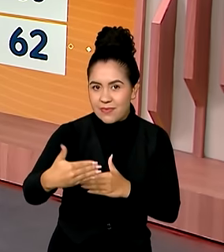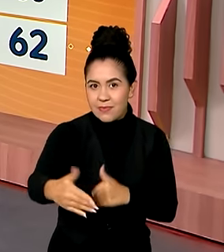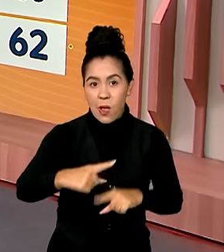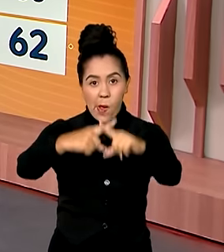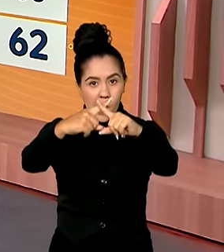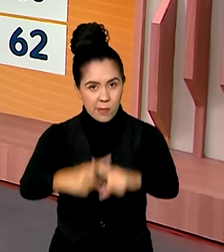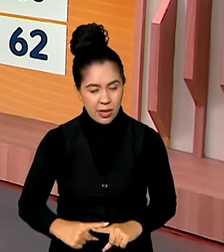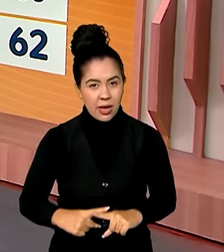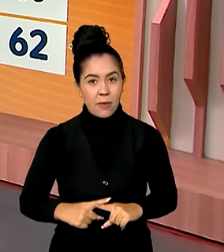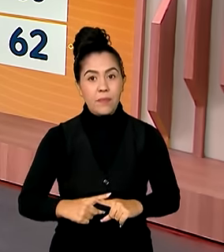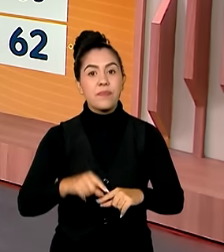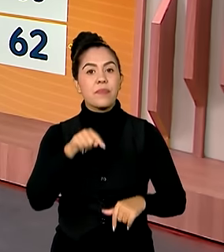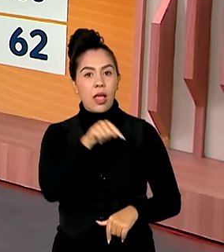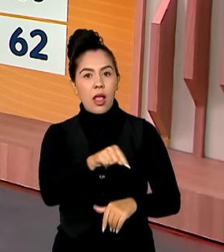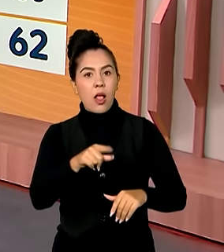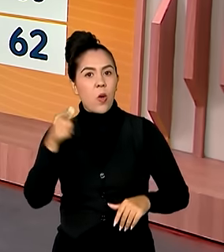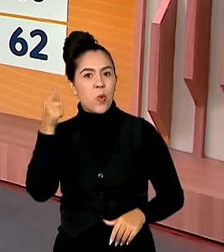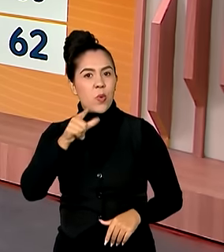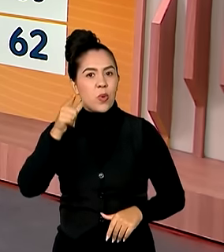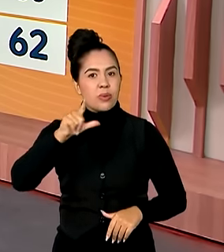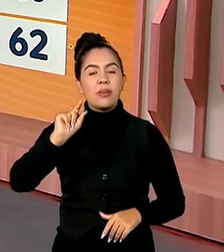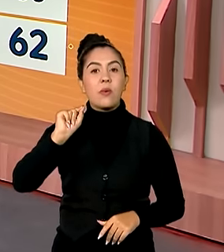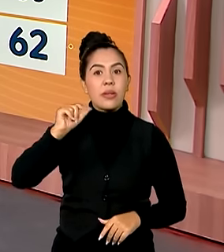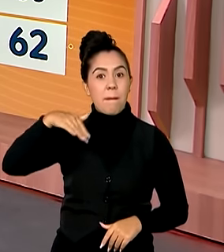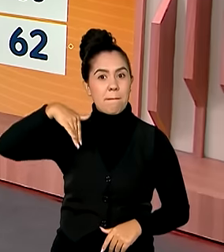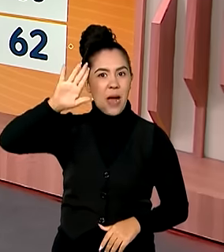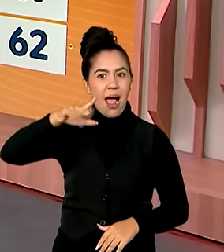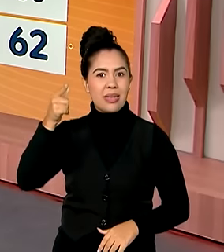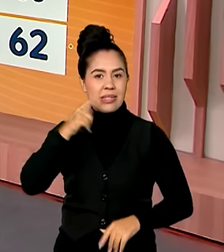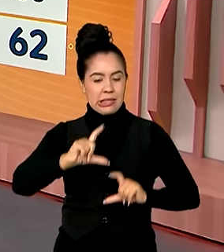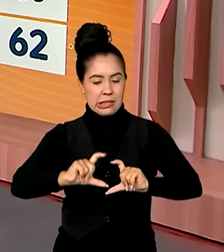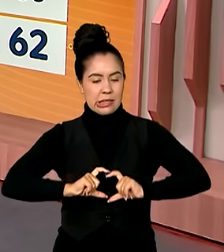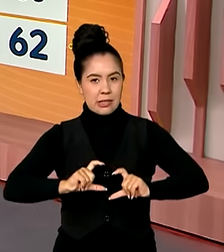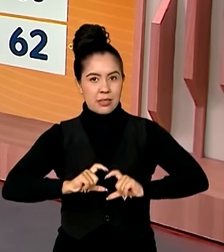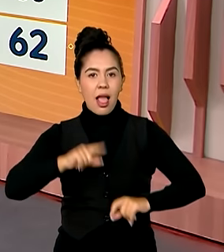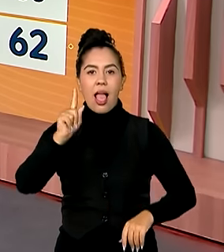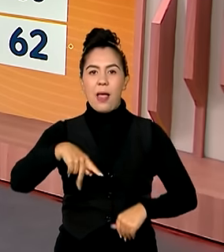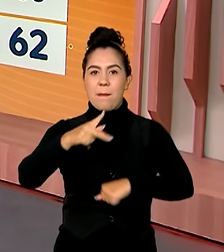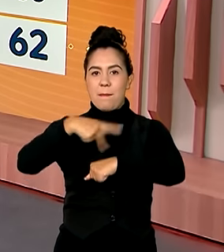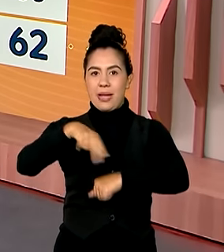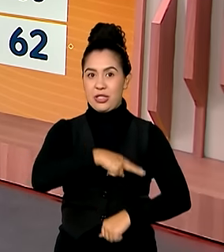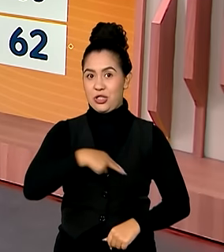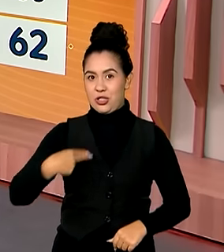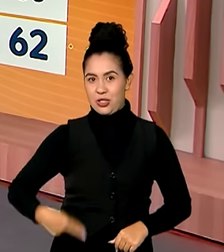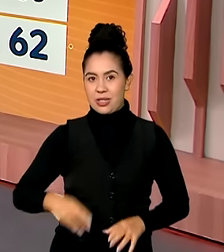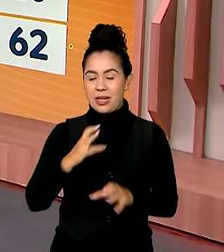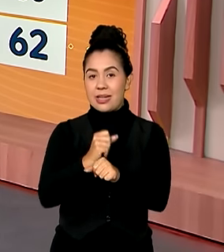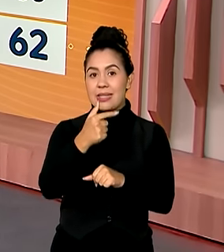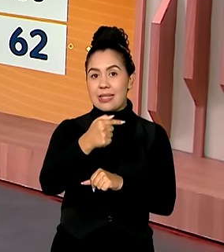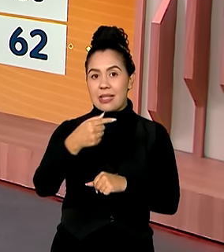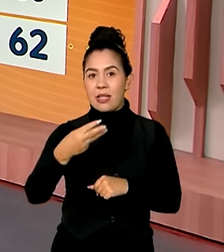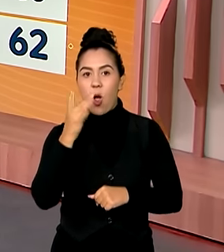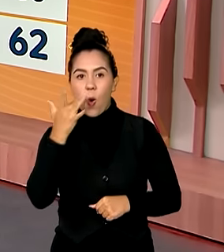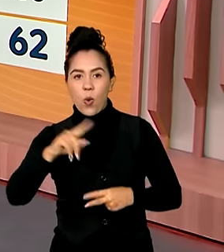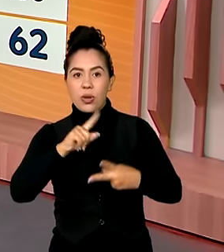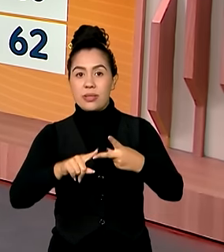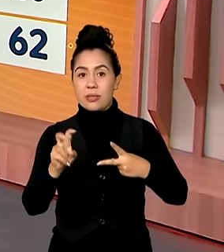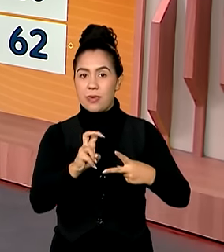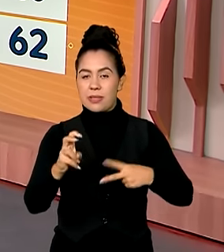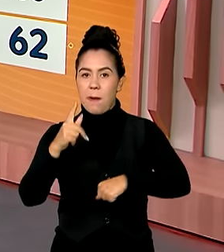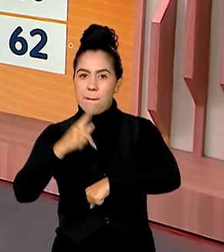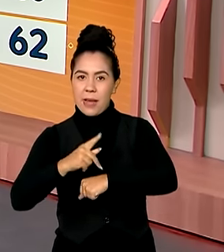liderança do quadro de medalhas segue com a China, que acumula 73 ouros, 55 pratas e